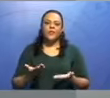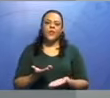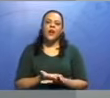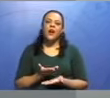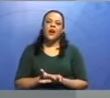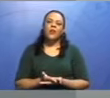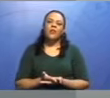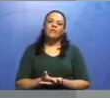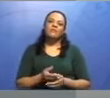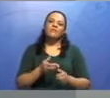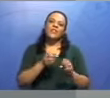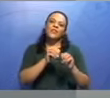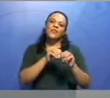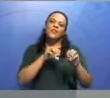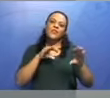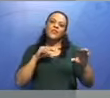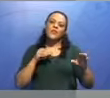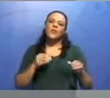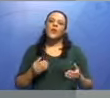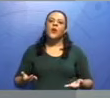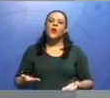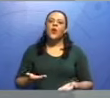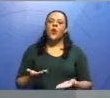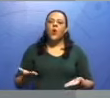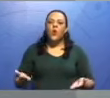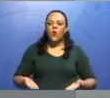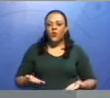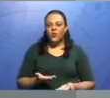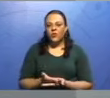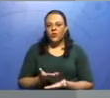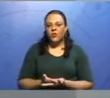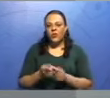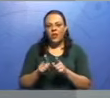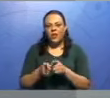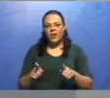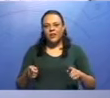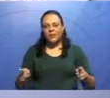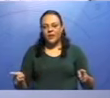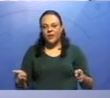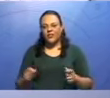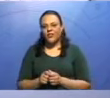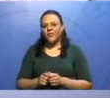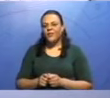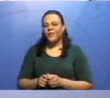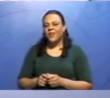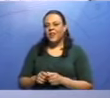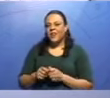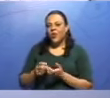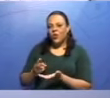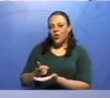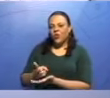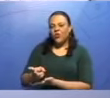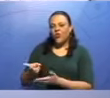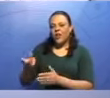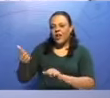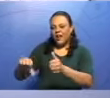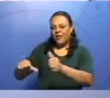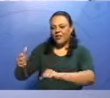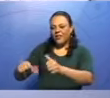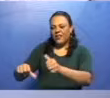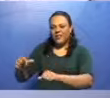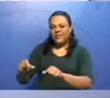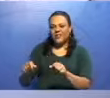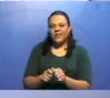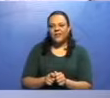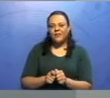videoaula. Hoje a gente vai estudar um pouquinho de gramática, nós vamos continuar as aulas de análise sintática, de analisar a função que